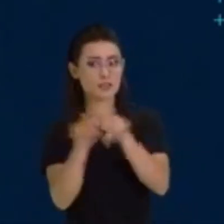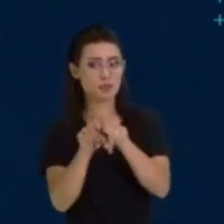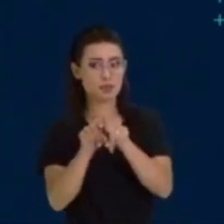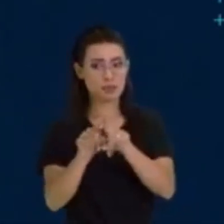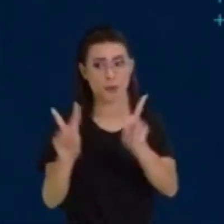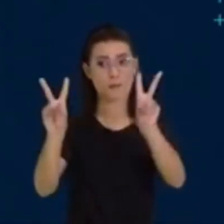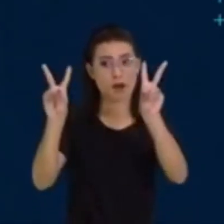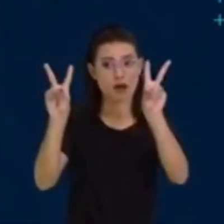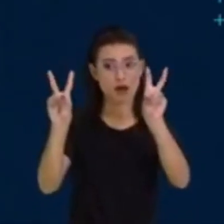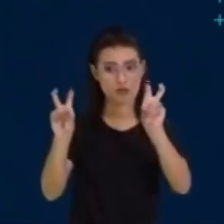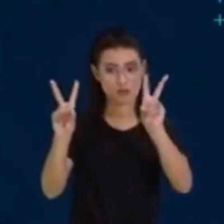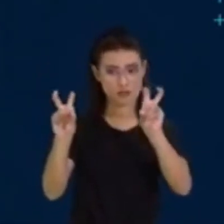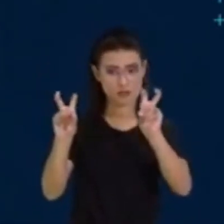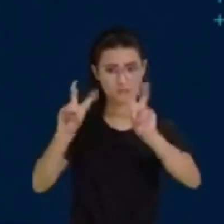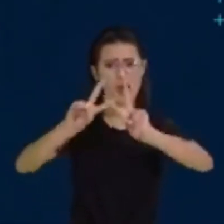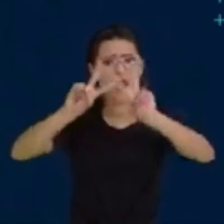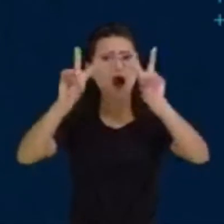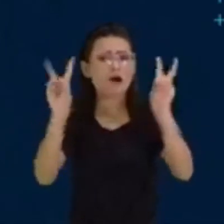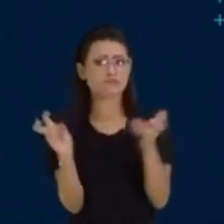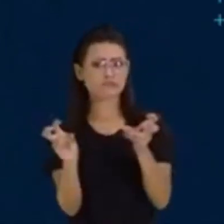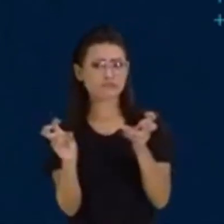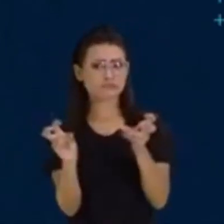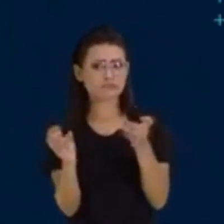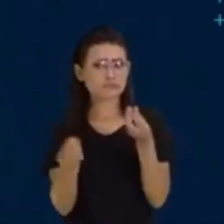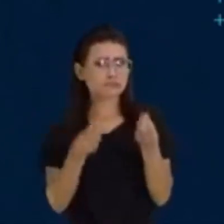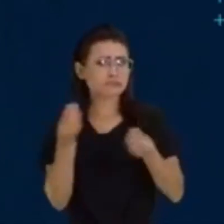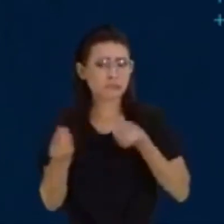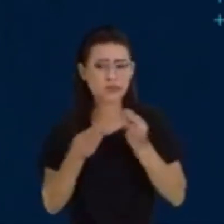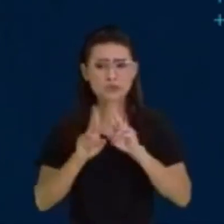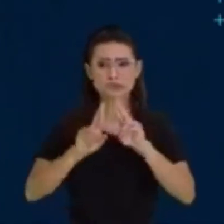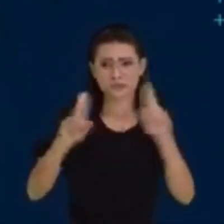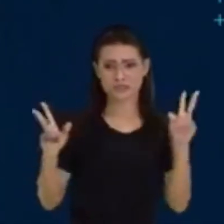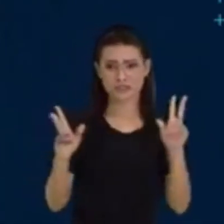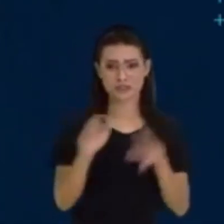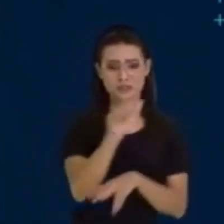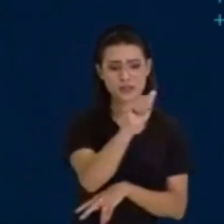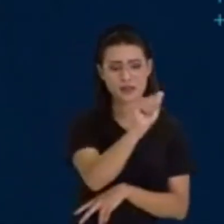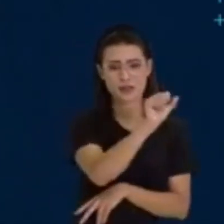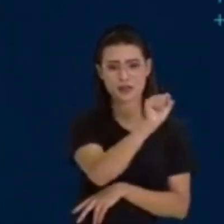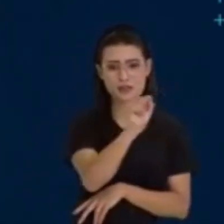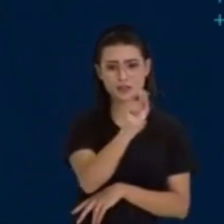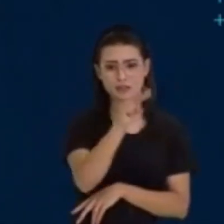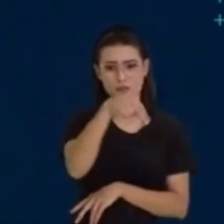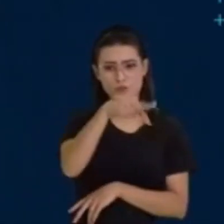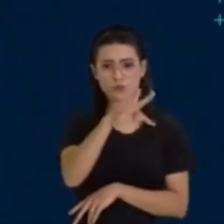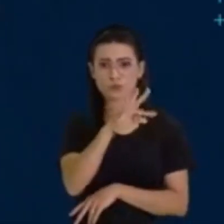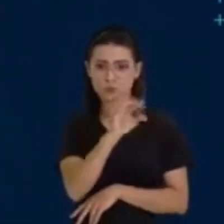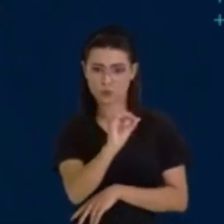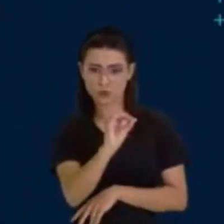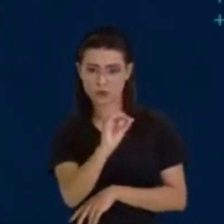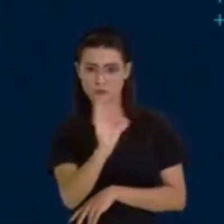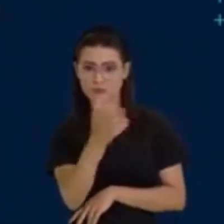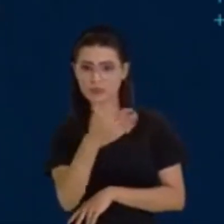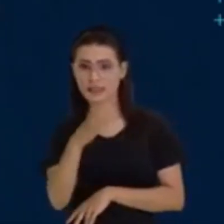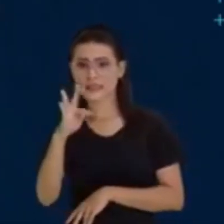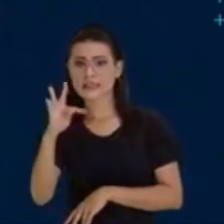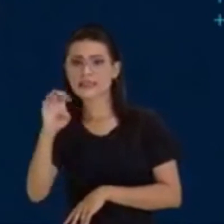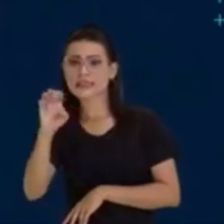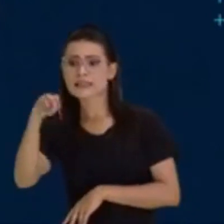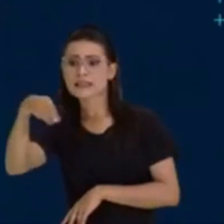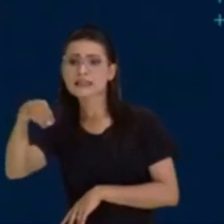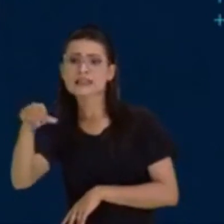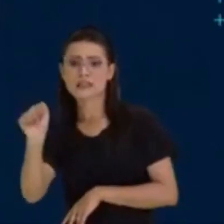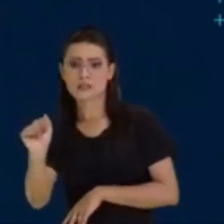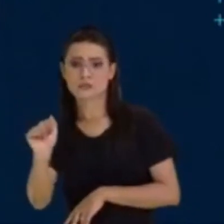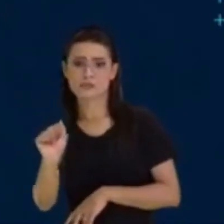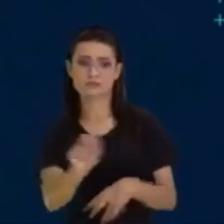de um texto. O texto que nós lemos é do gênero, tira, como já foi falado. O assunto